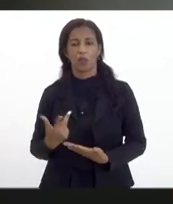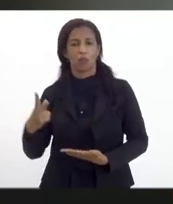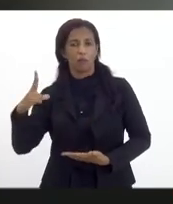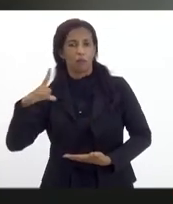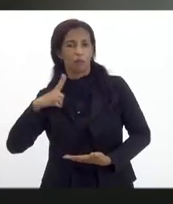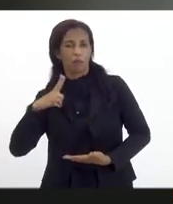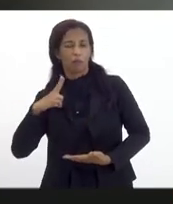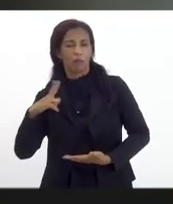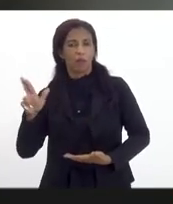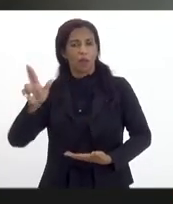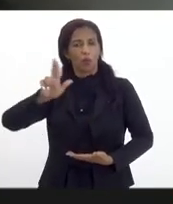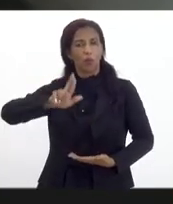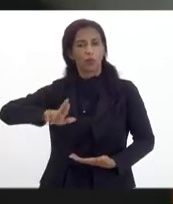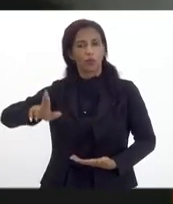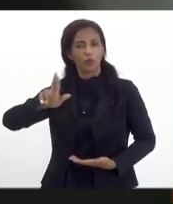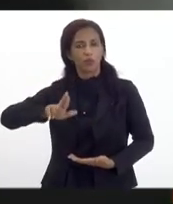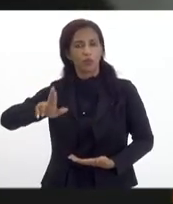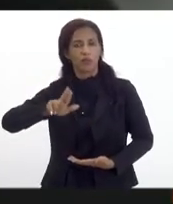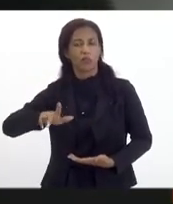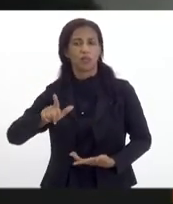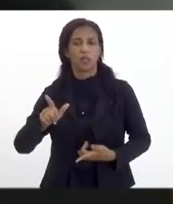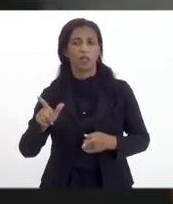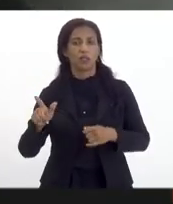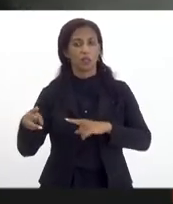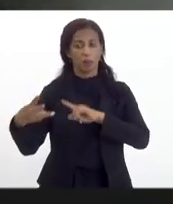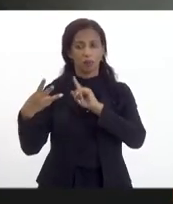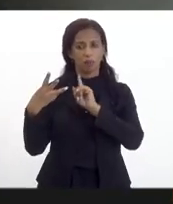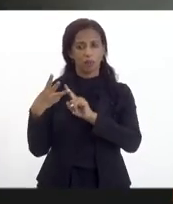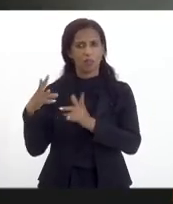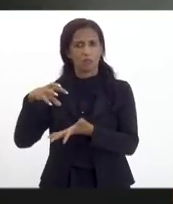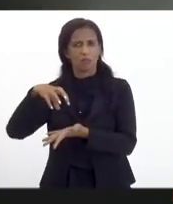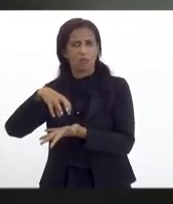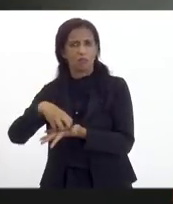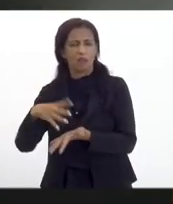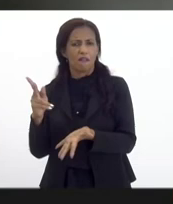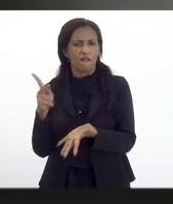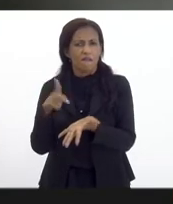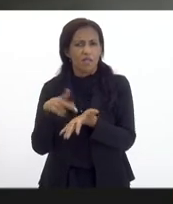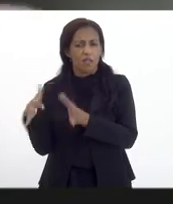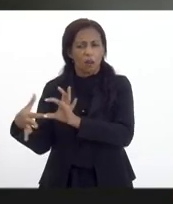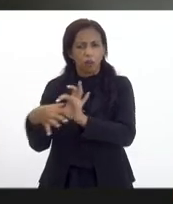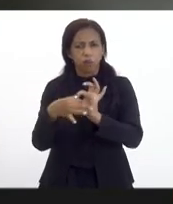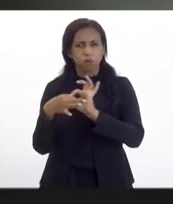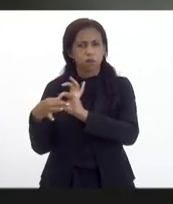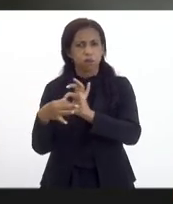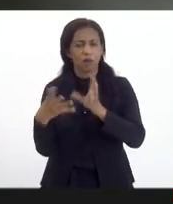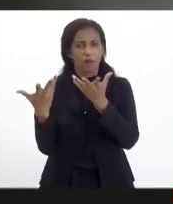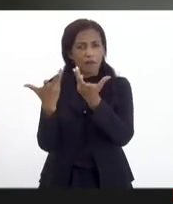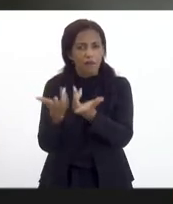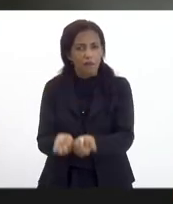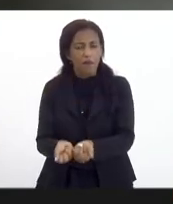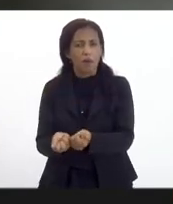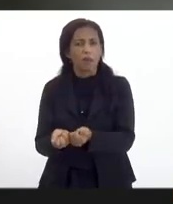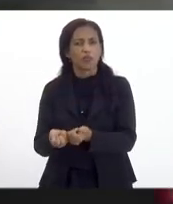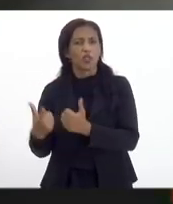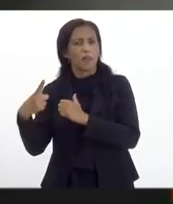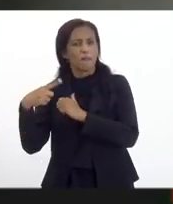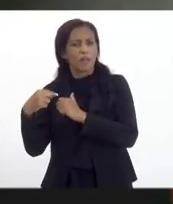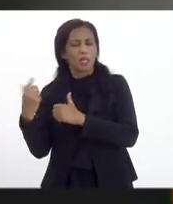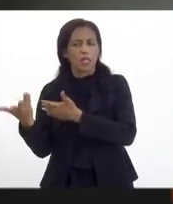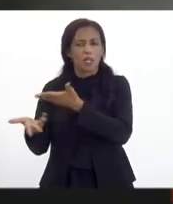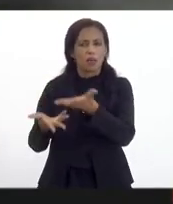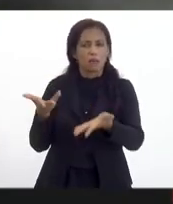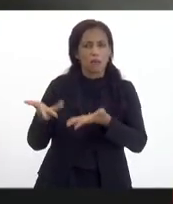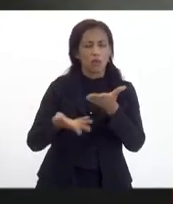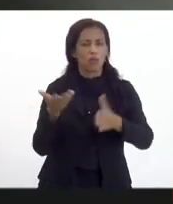privado, da universidade, do terceiro setor. Uma verdadeira sinergia. Vamos empreender o Estado do